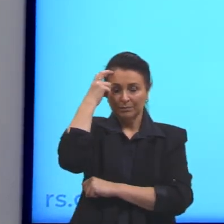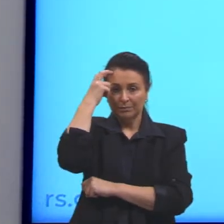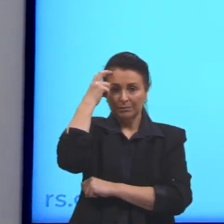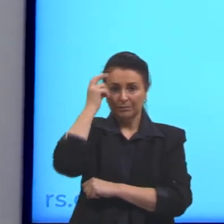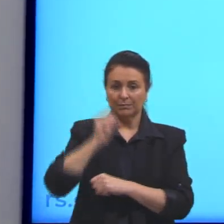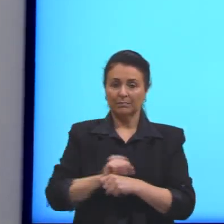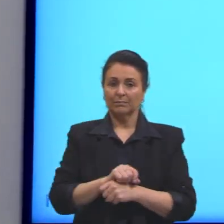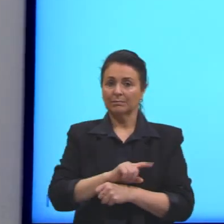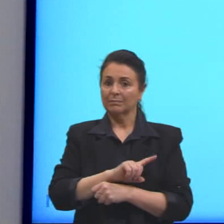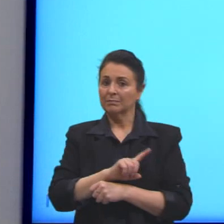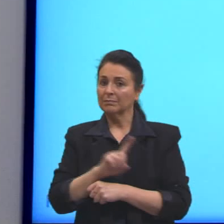costume. Não uma fantasia.